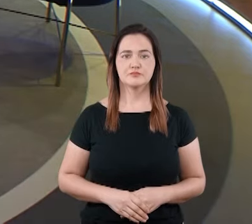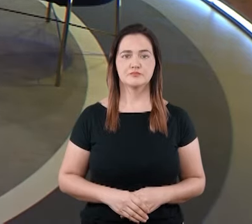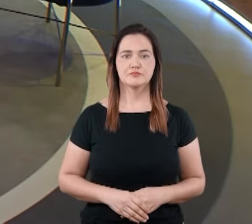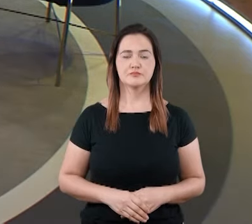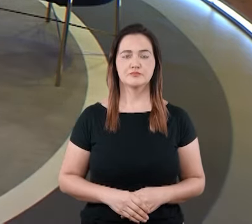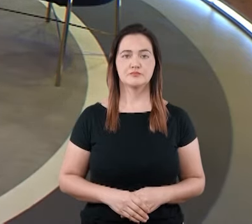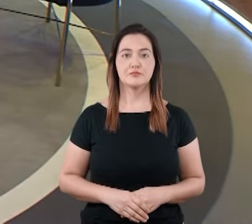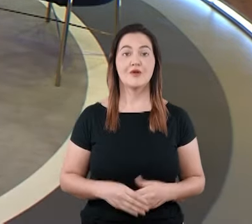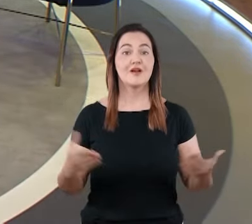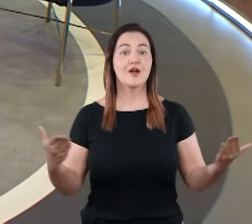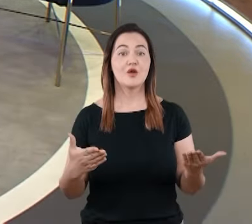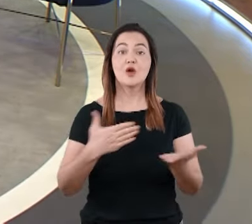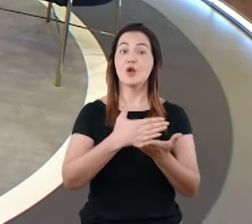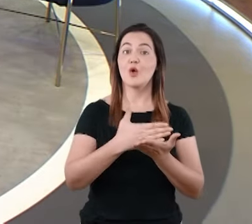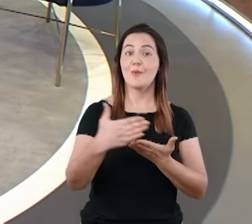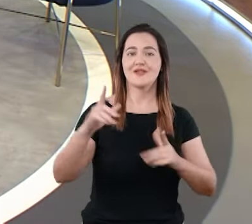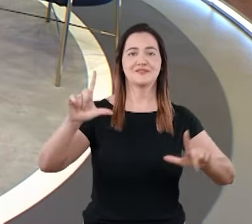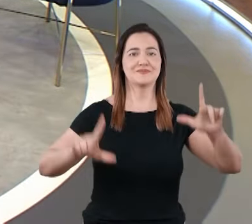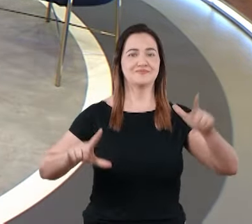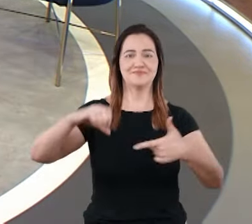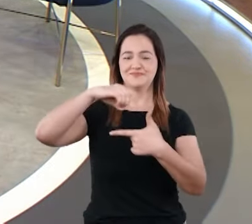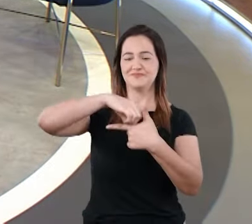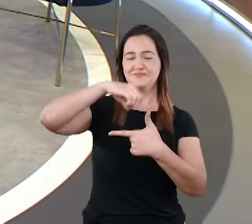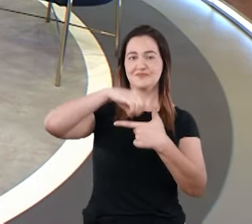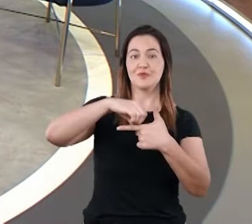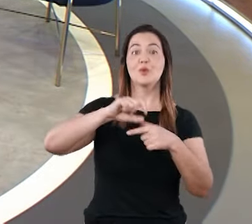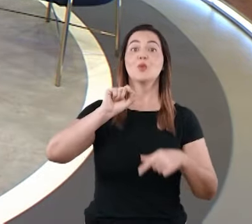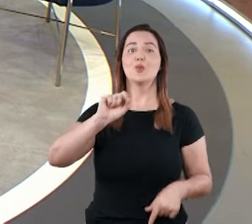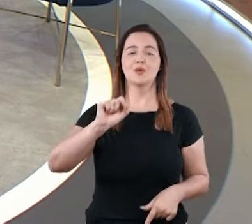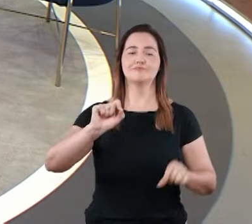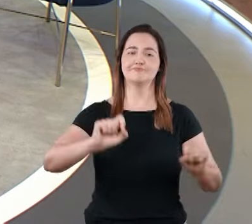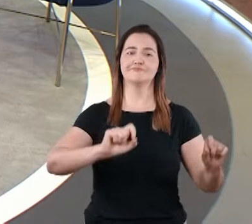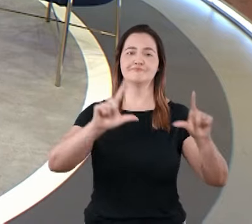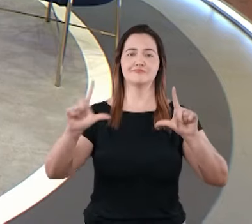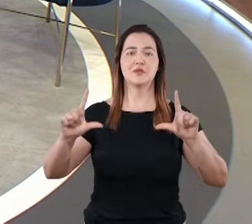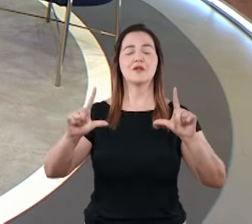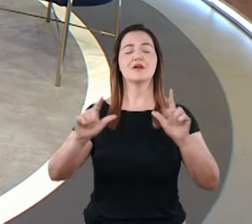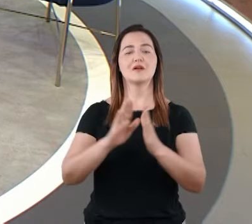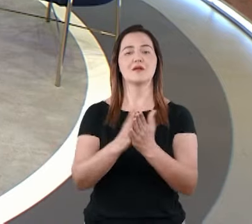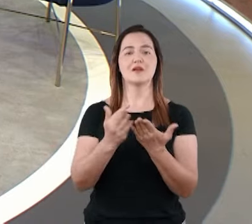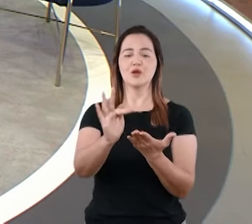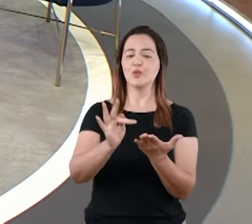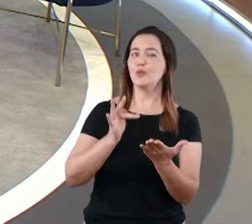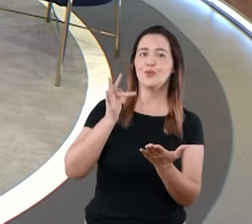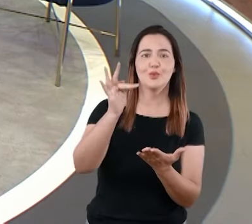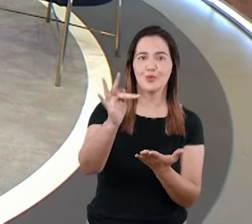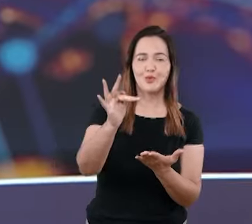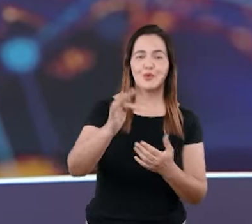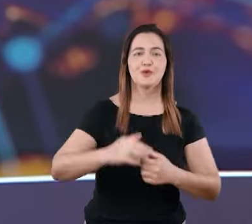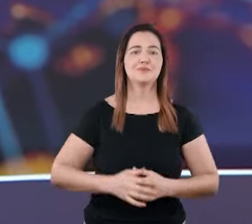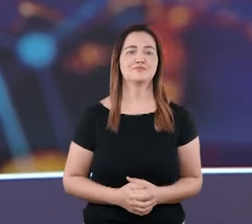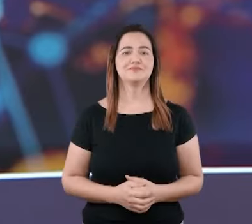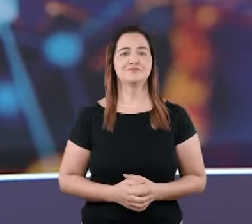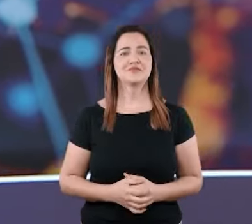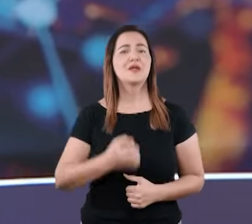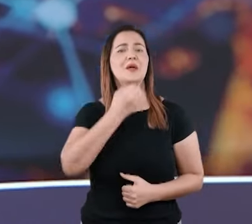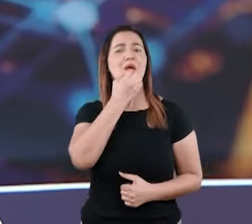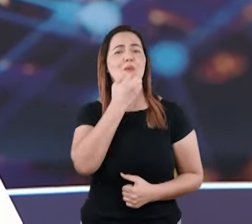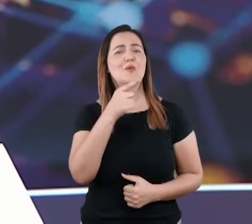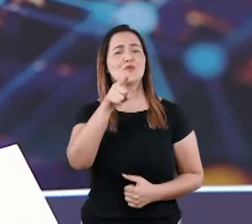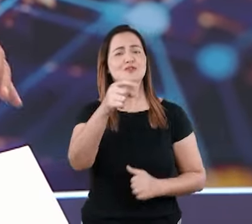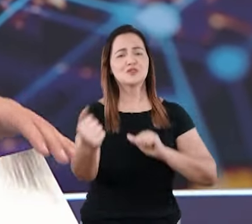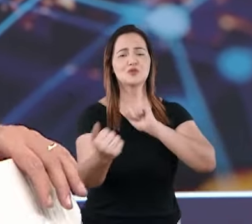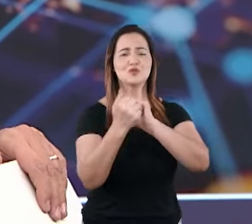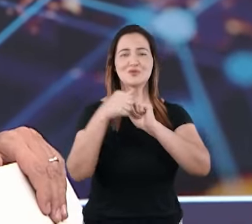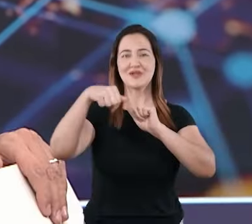Estamos começando na tela da TV Novo Tempo, mais um programa Arena do Futuro. É muito bom poder te receber